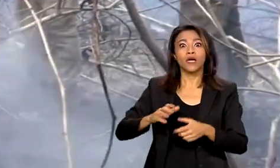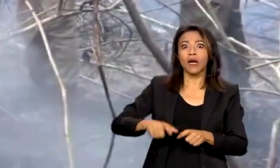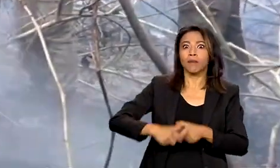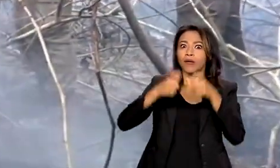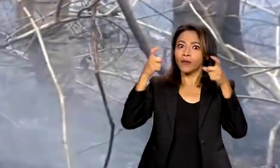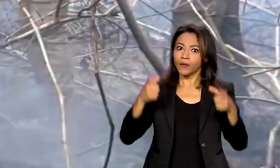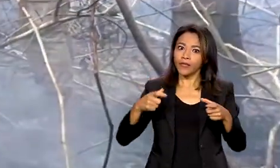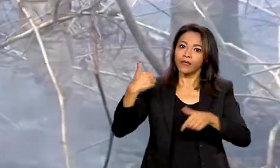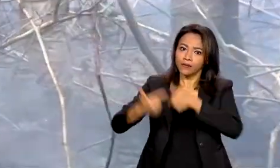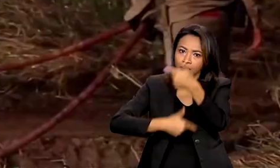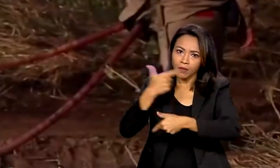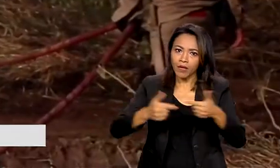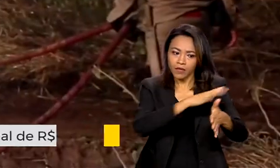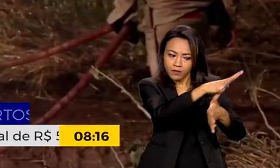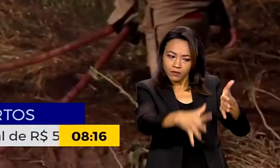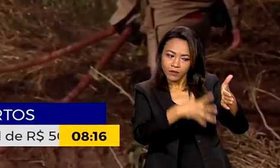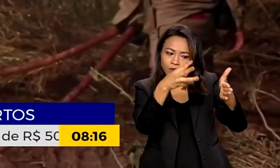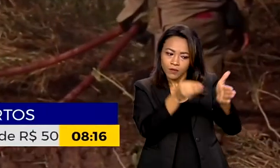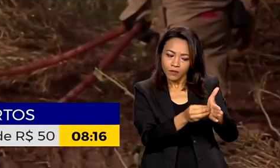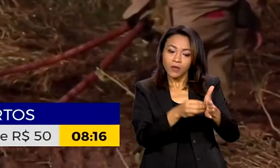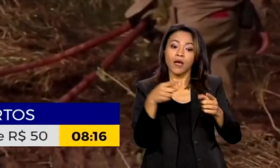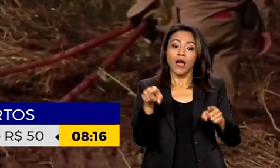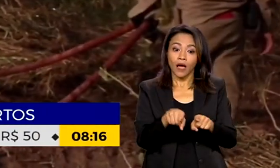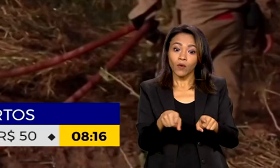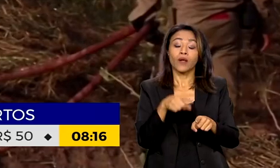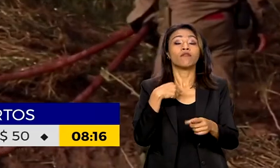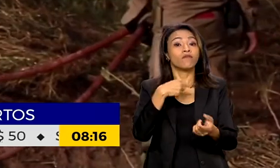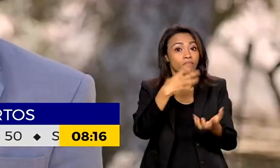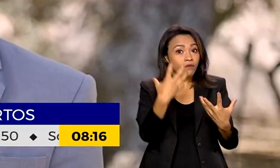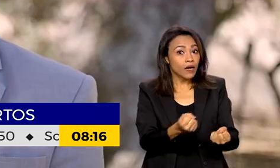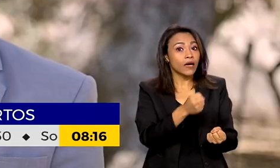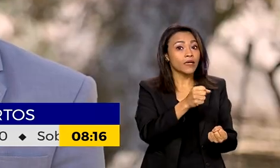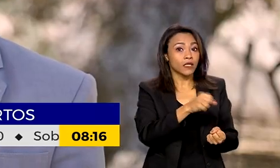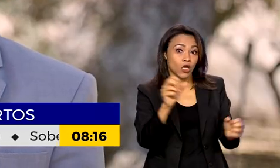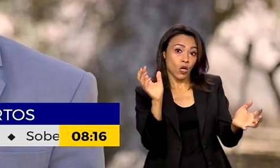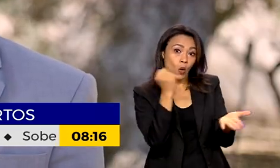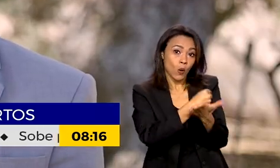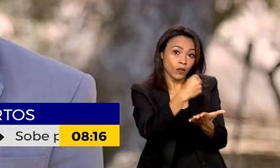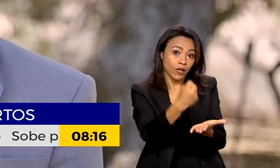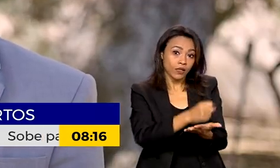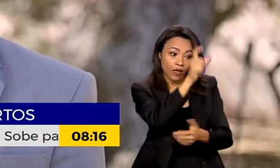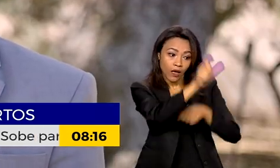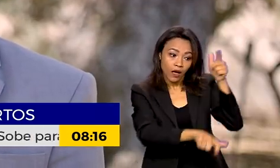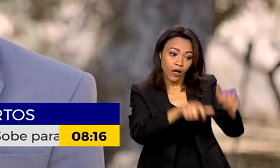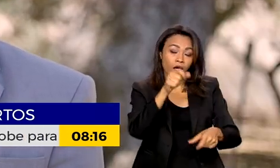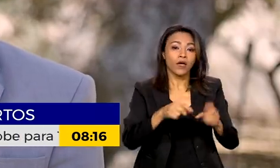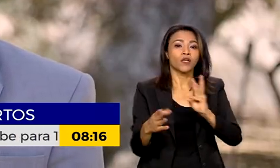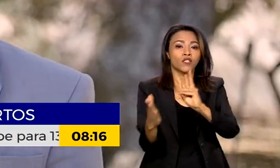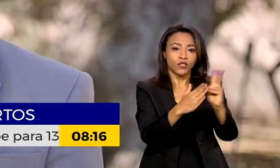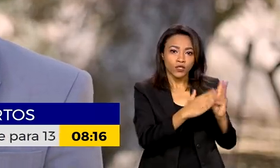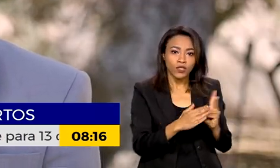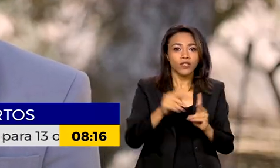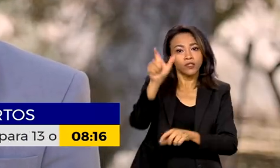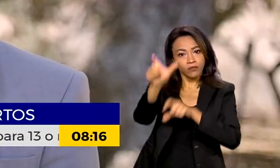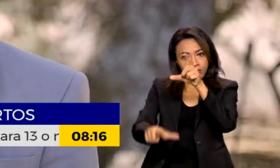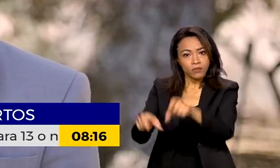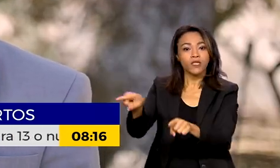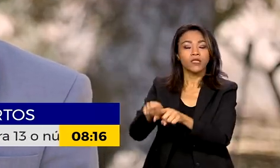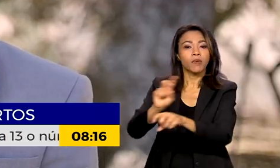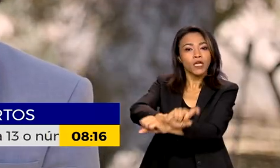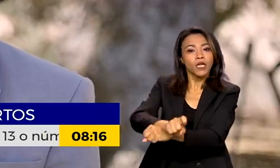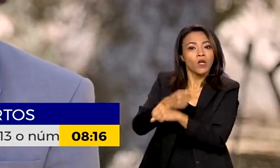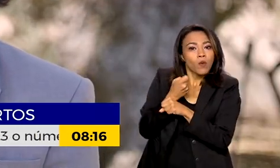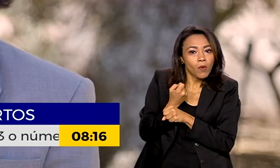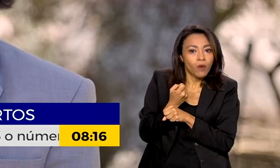indígenas e quilombolas terão prioridade na contratação. É uma política intersetorial que dialoga com o desenvolvimento